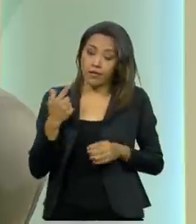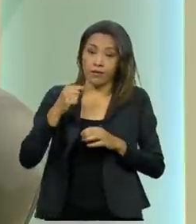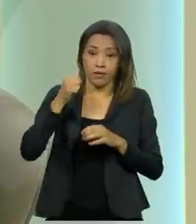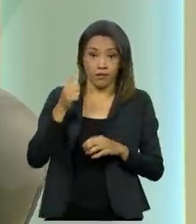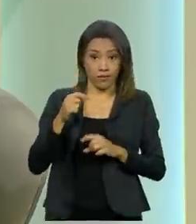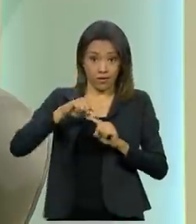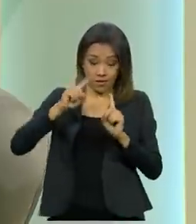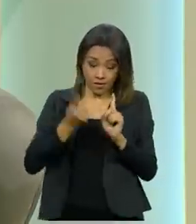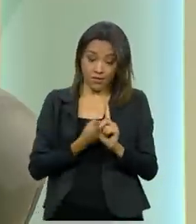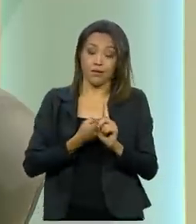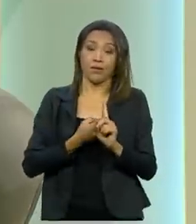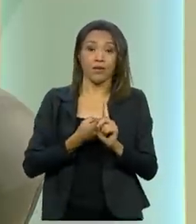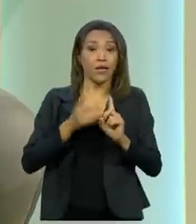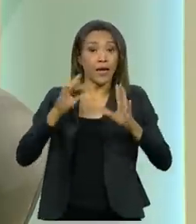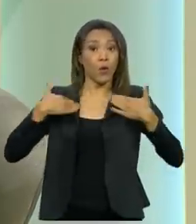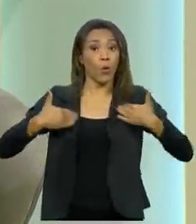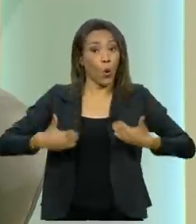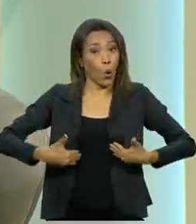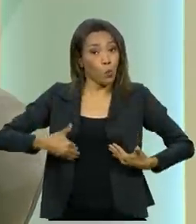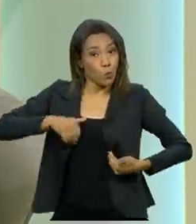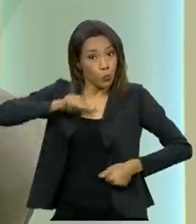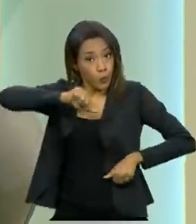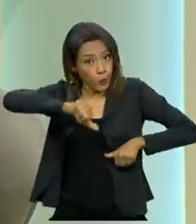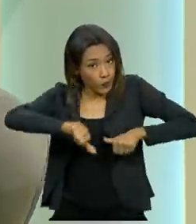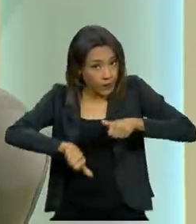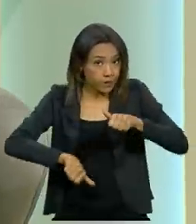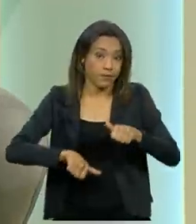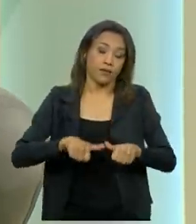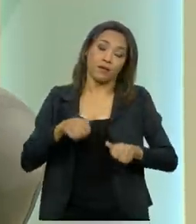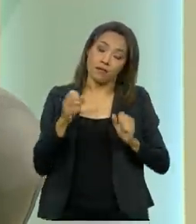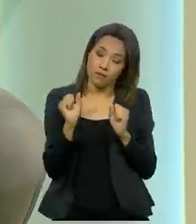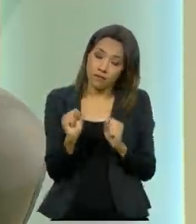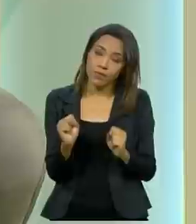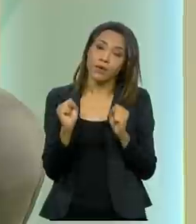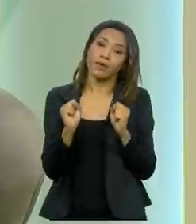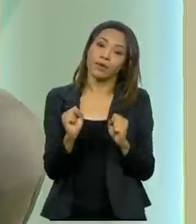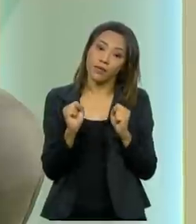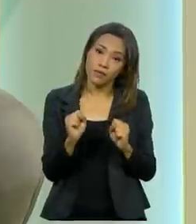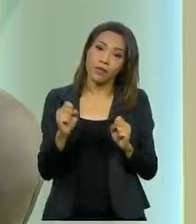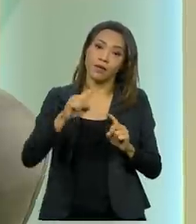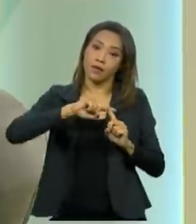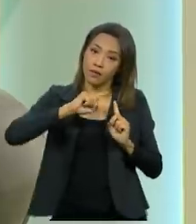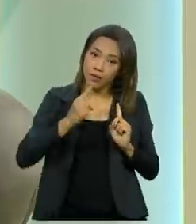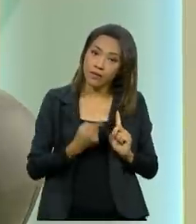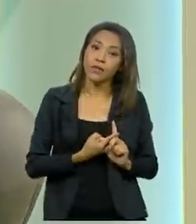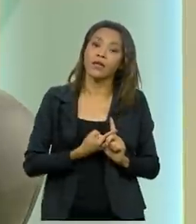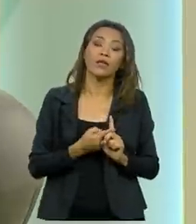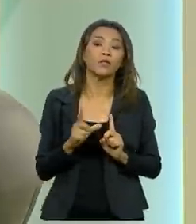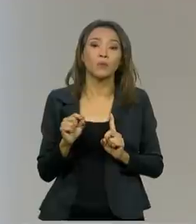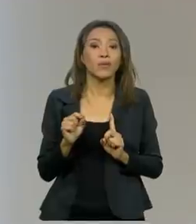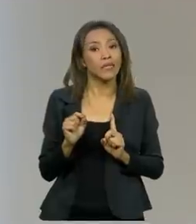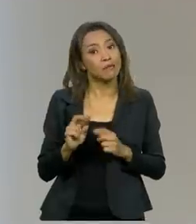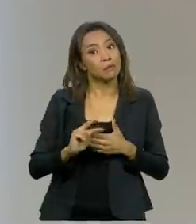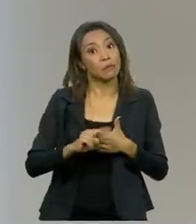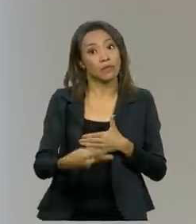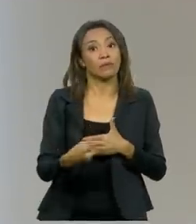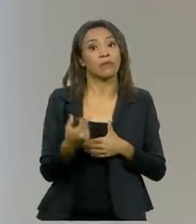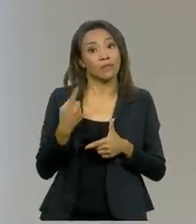que é uma situação fisiológica, ela pode ser também uma gestação associada a problemas.